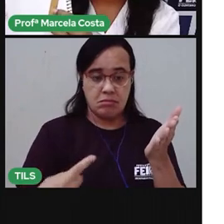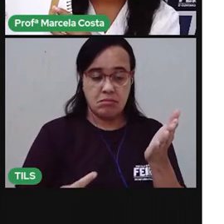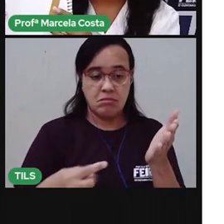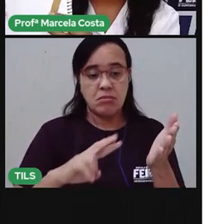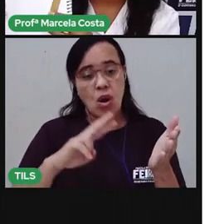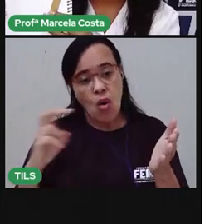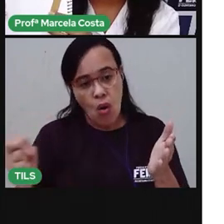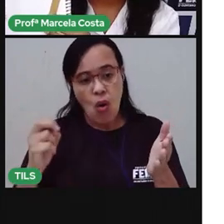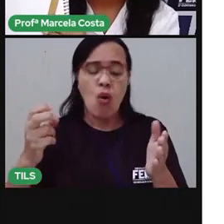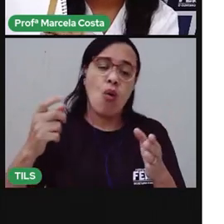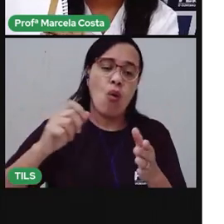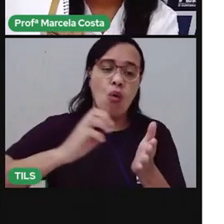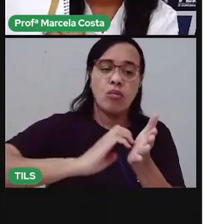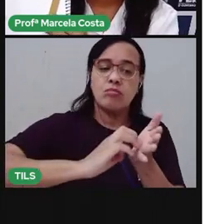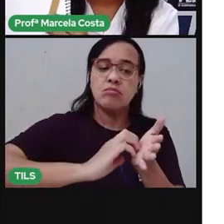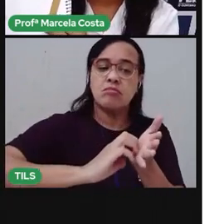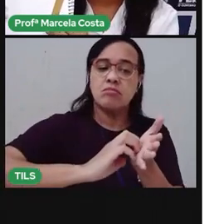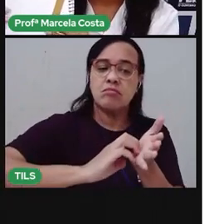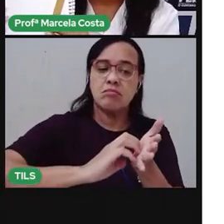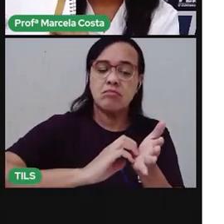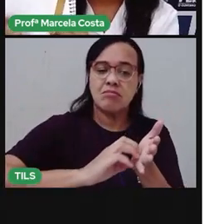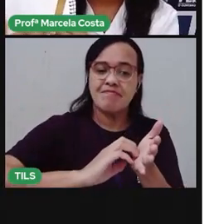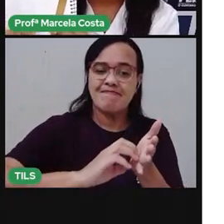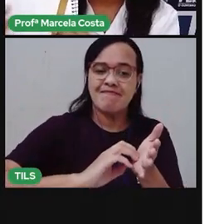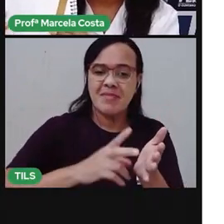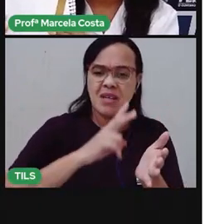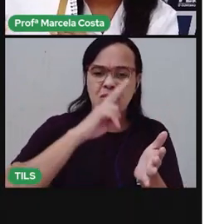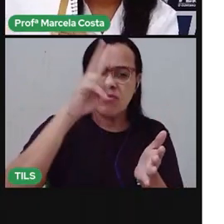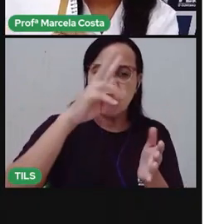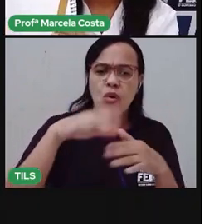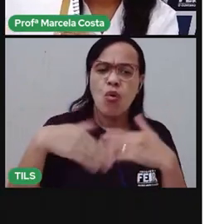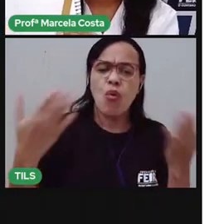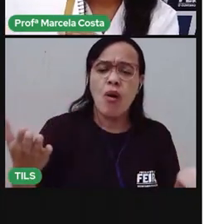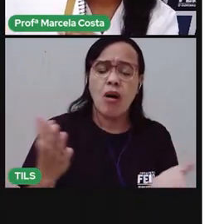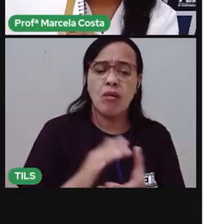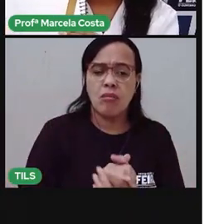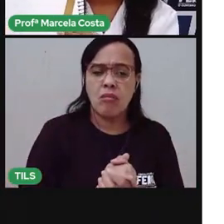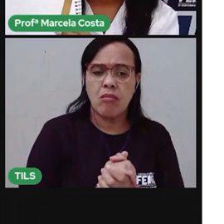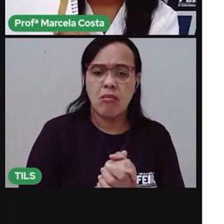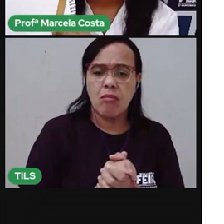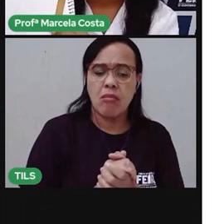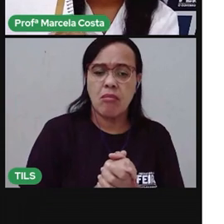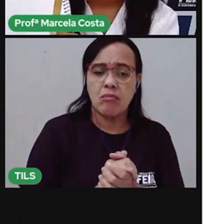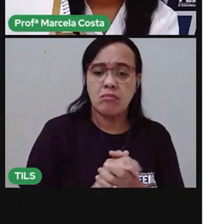sentiu áspero, grosso? Em qual desses objetos?